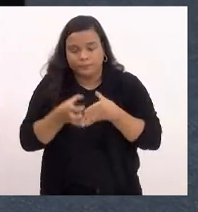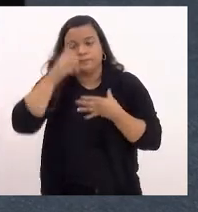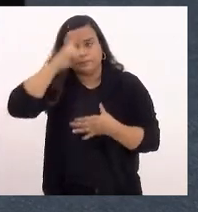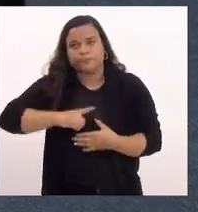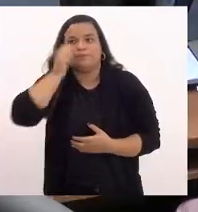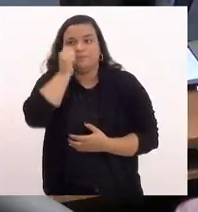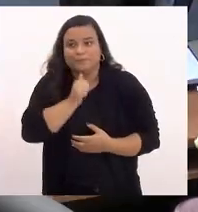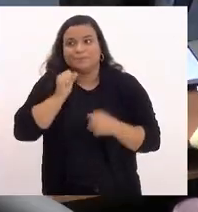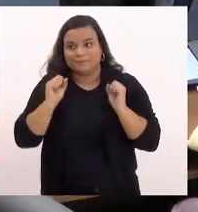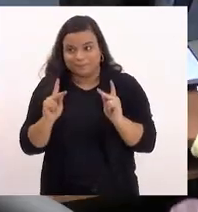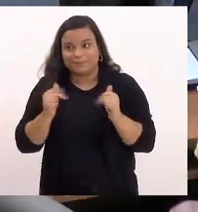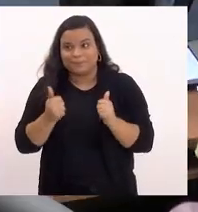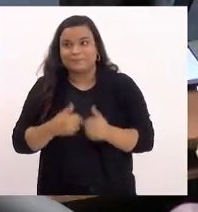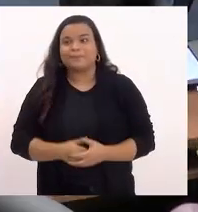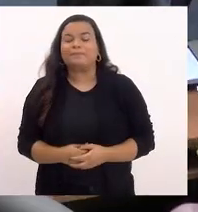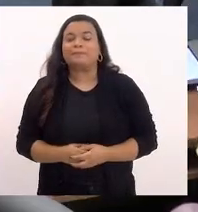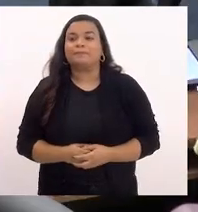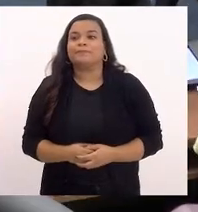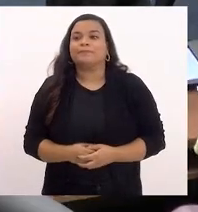das Mulheres.